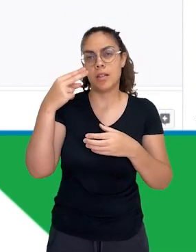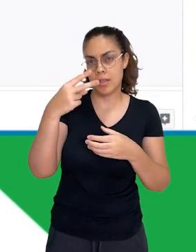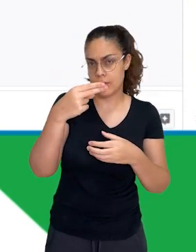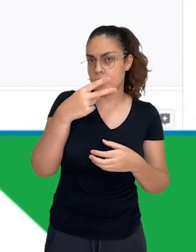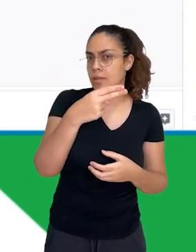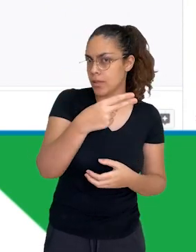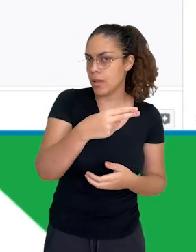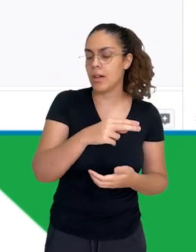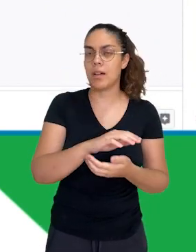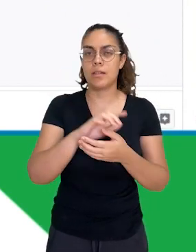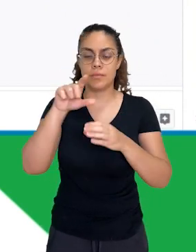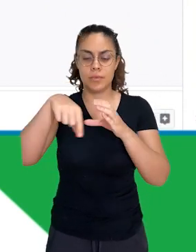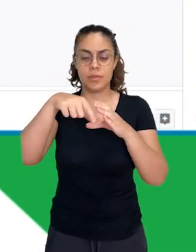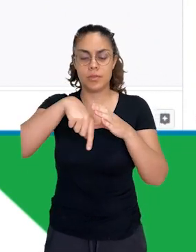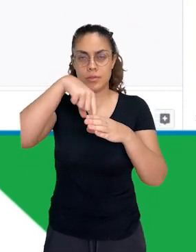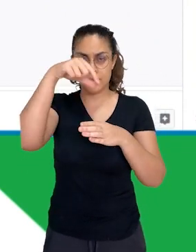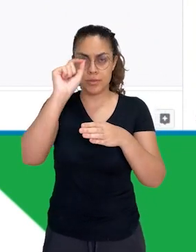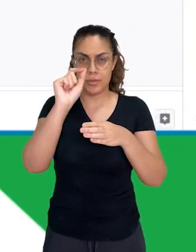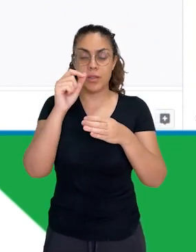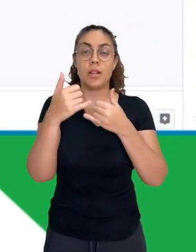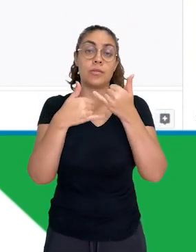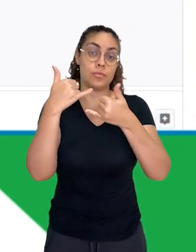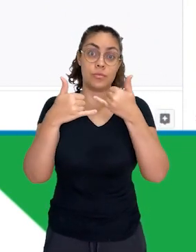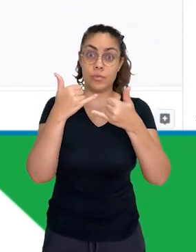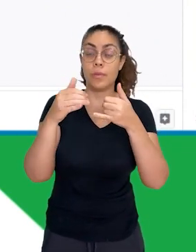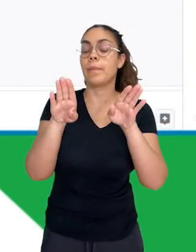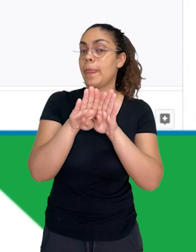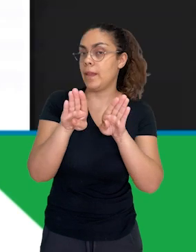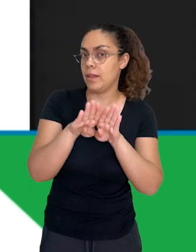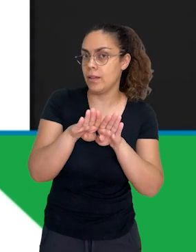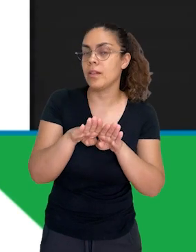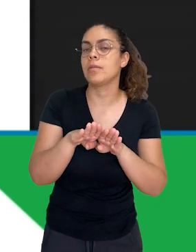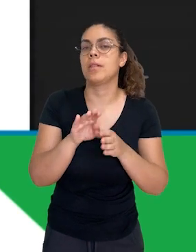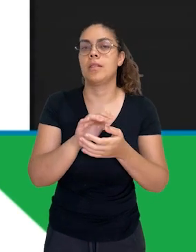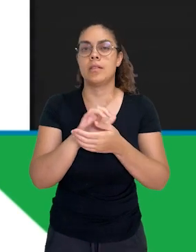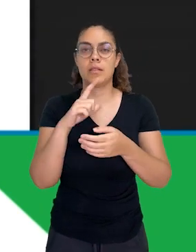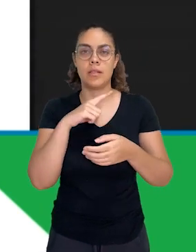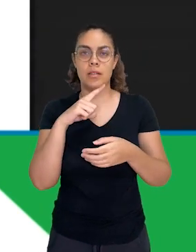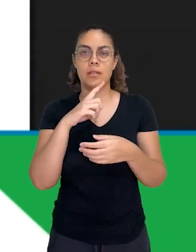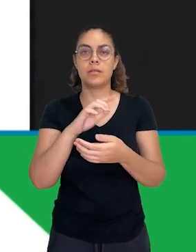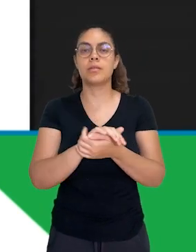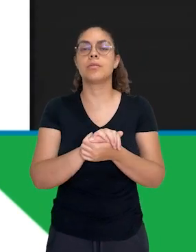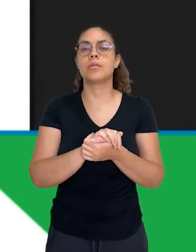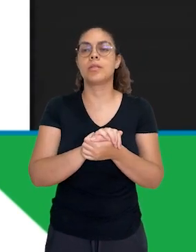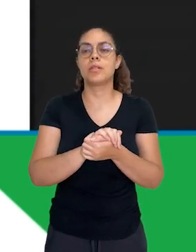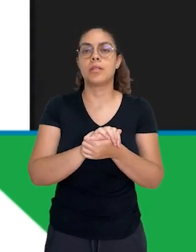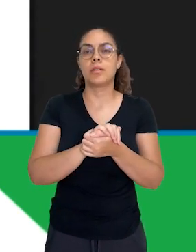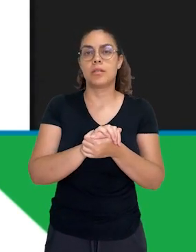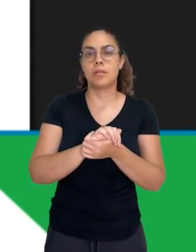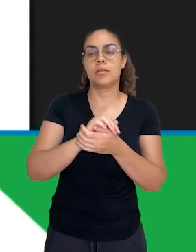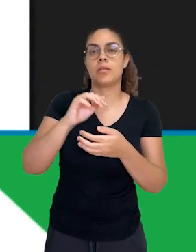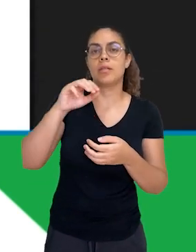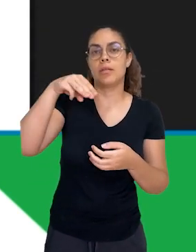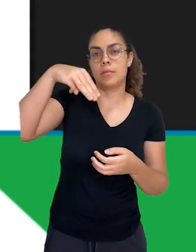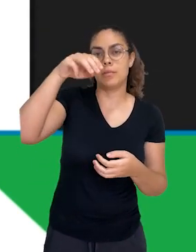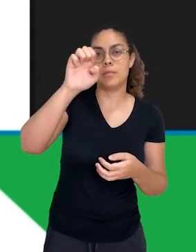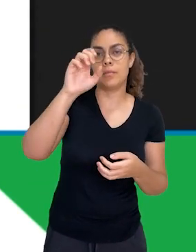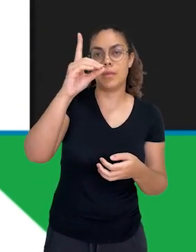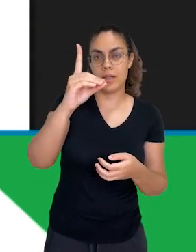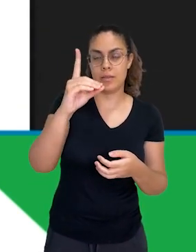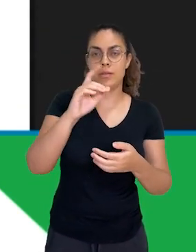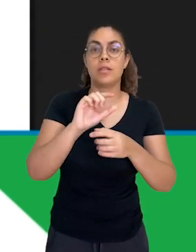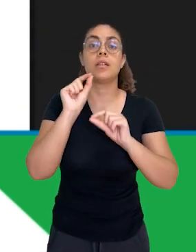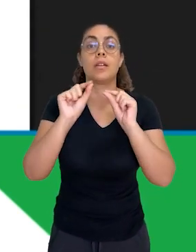recortar para que sejam sorteados no momento do jogo. Temos ainda disponível os badges, que são o quê, gente? São simplesmente uma